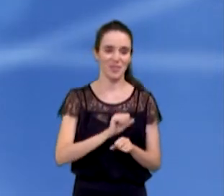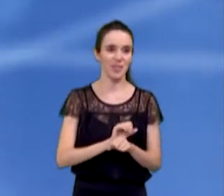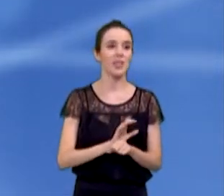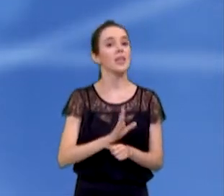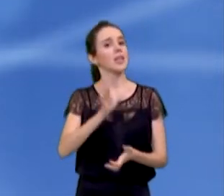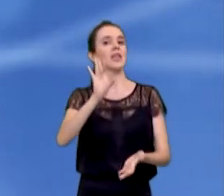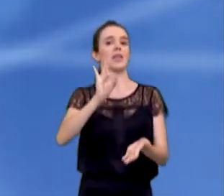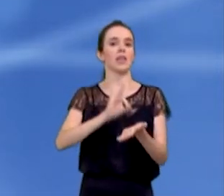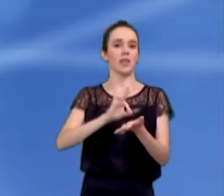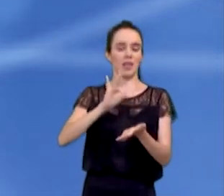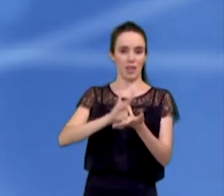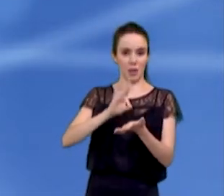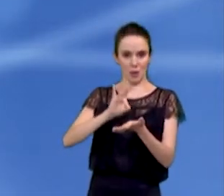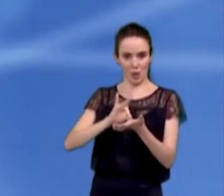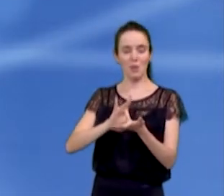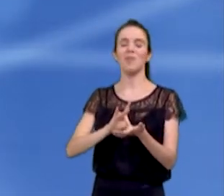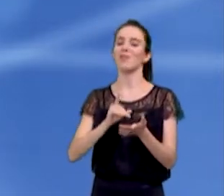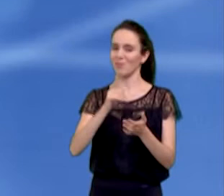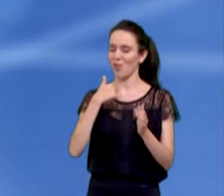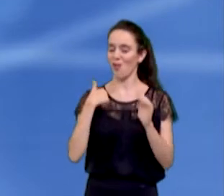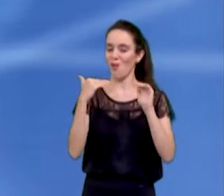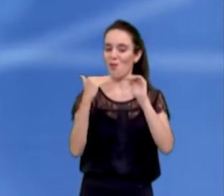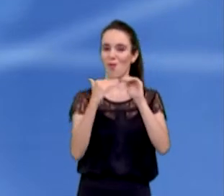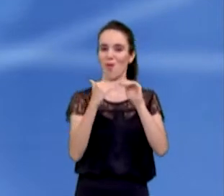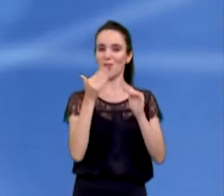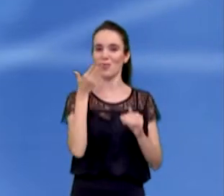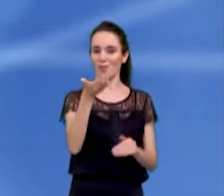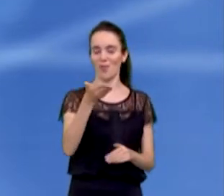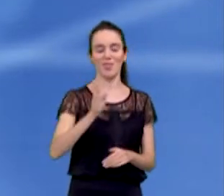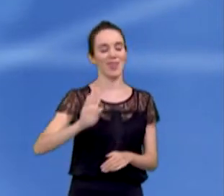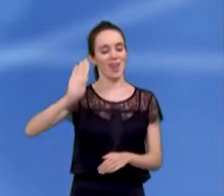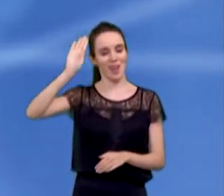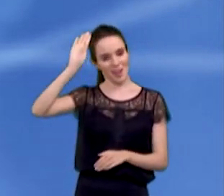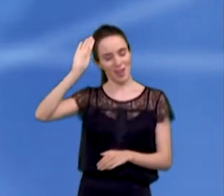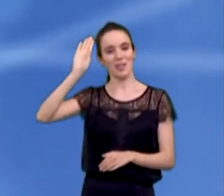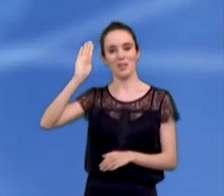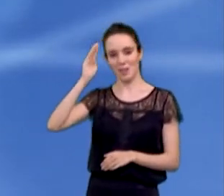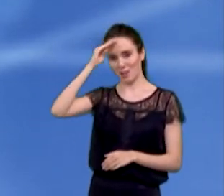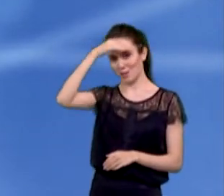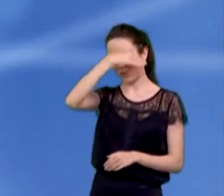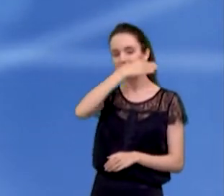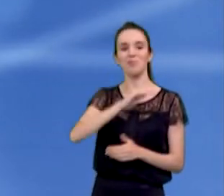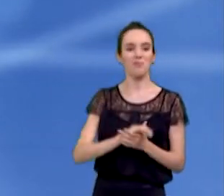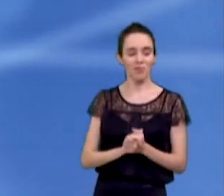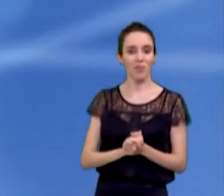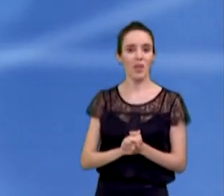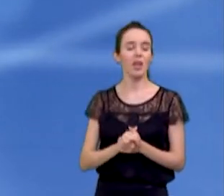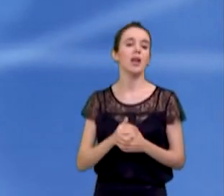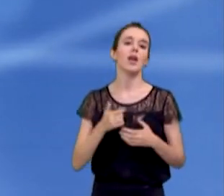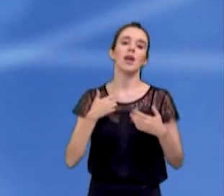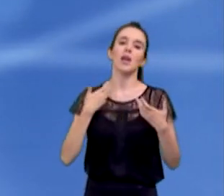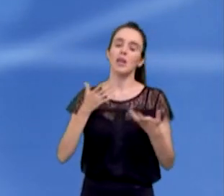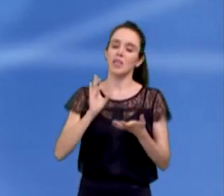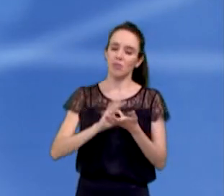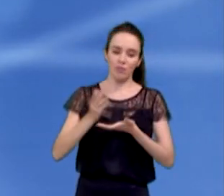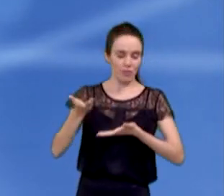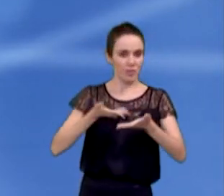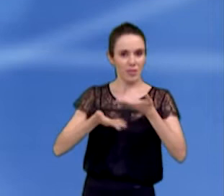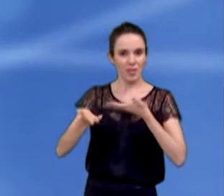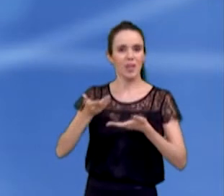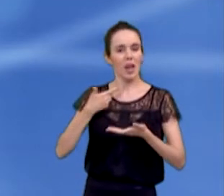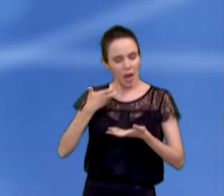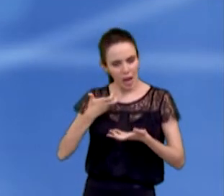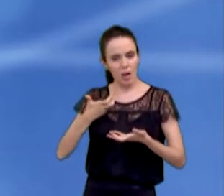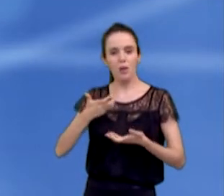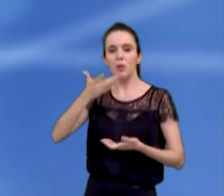Realmente, candidata, eu concordo plenamente com o que a senhora disse, e nós queremos realmente trabalhar dessa